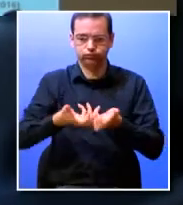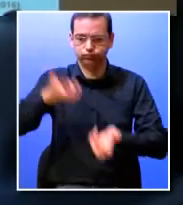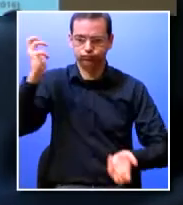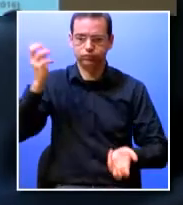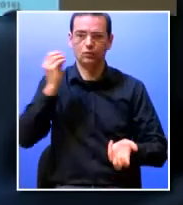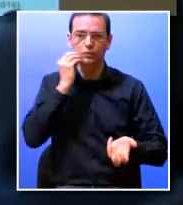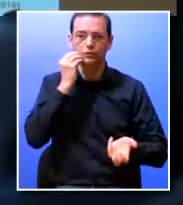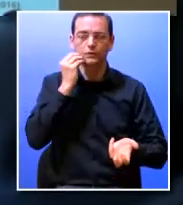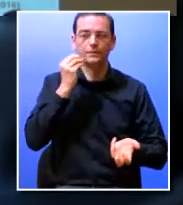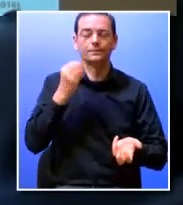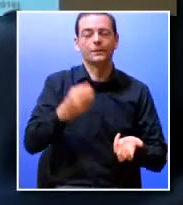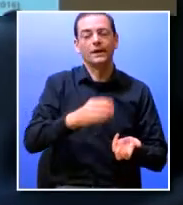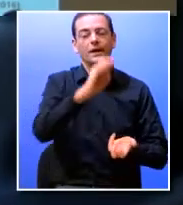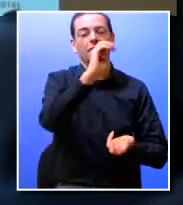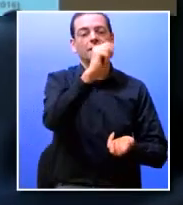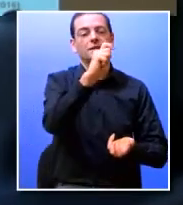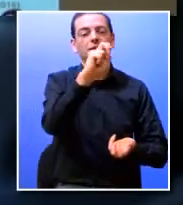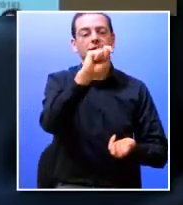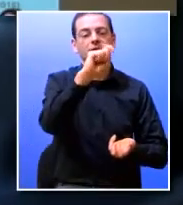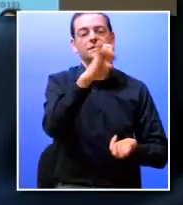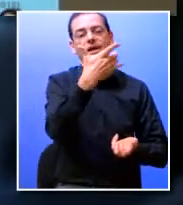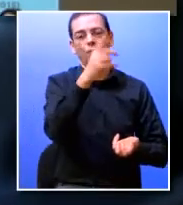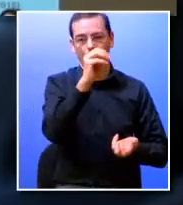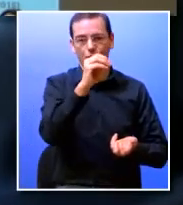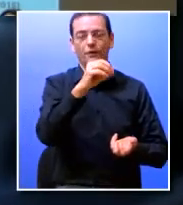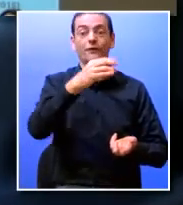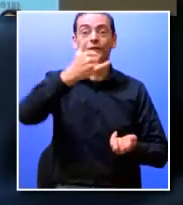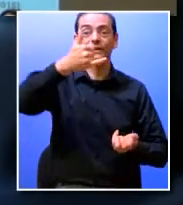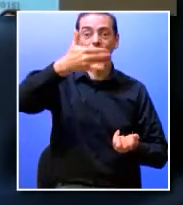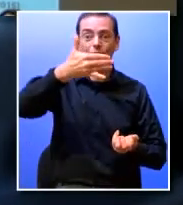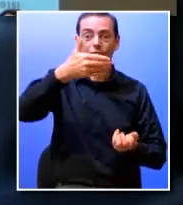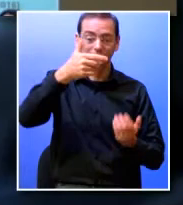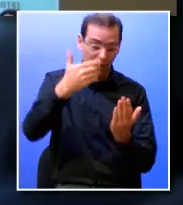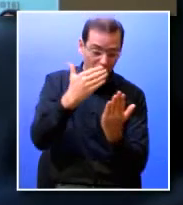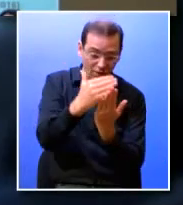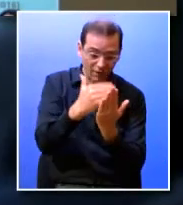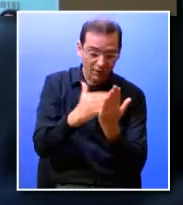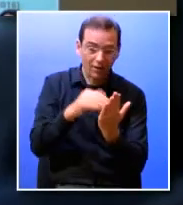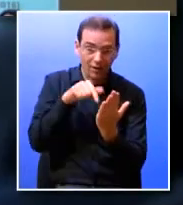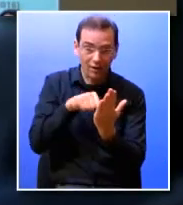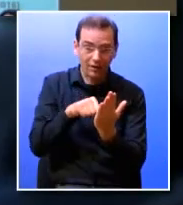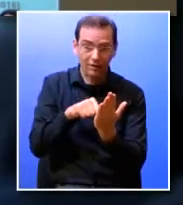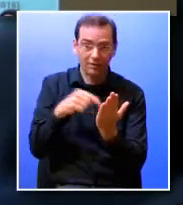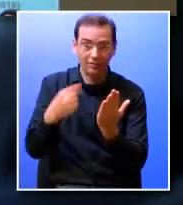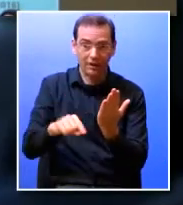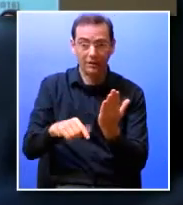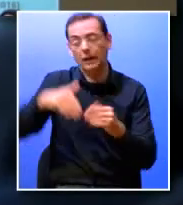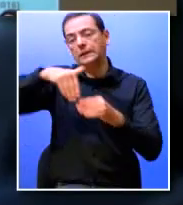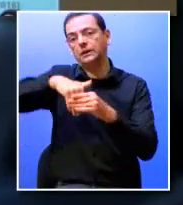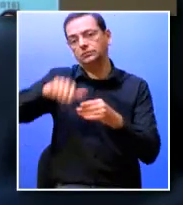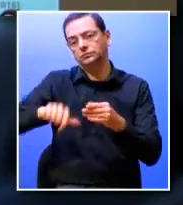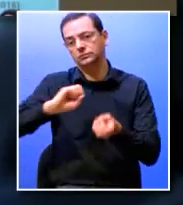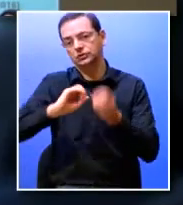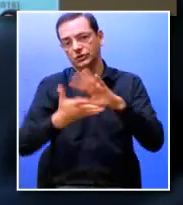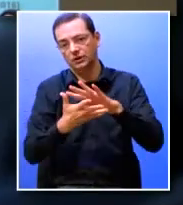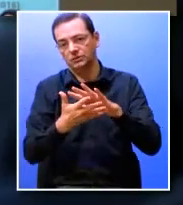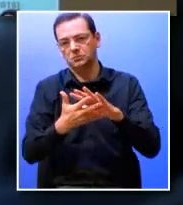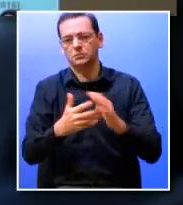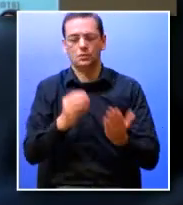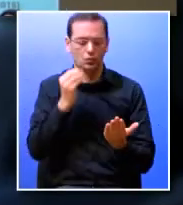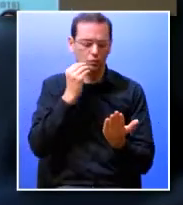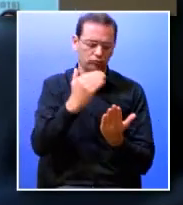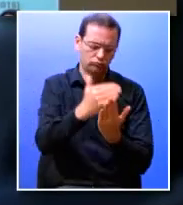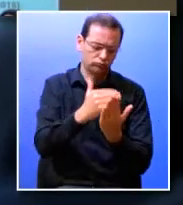XXI com base então nessa mesma fonte de informação interna designamos então